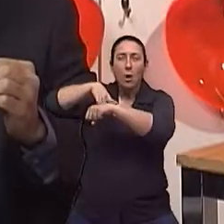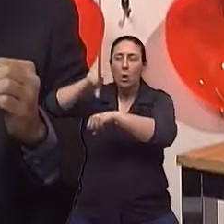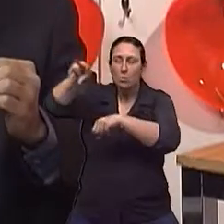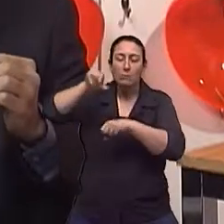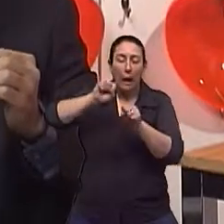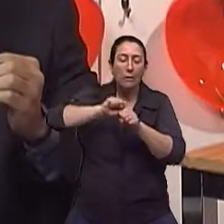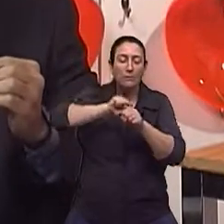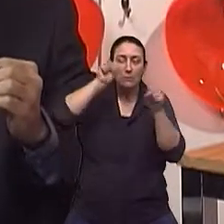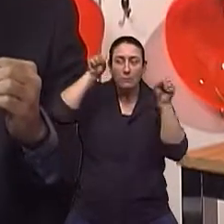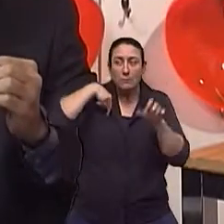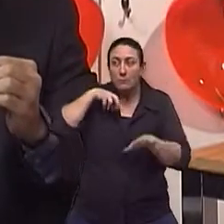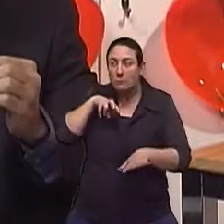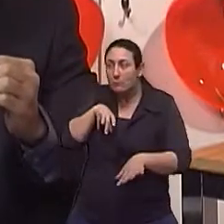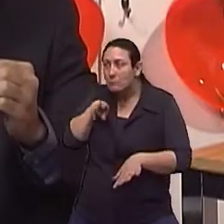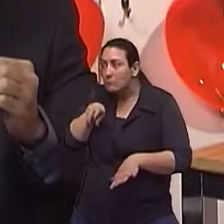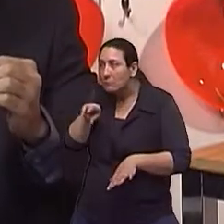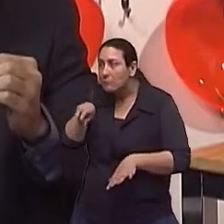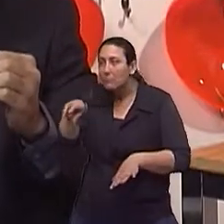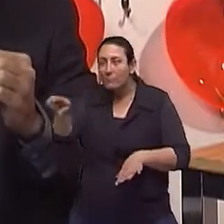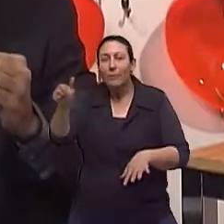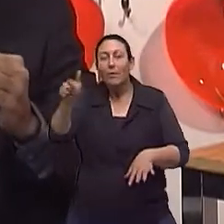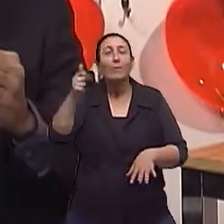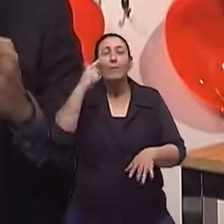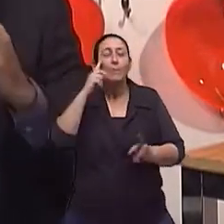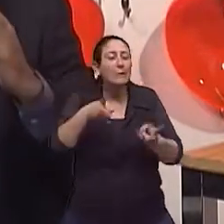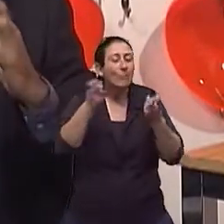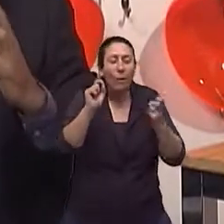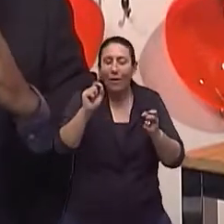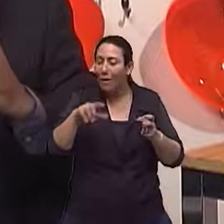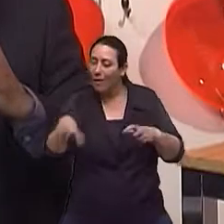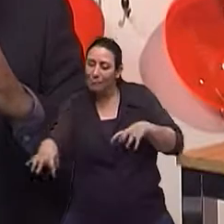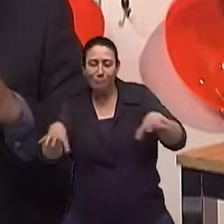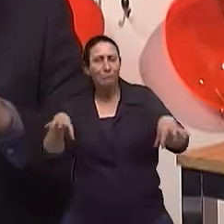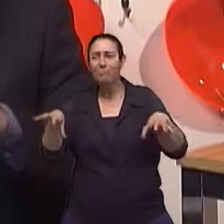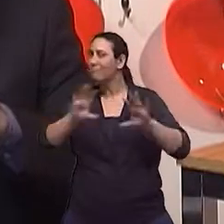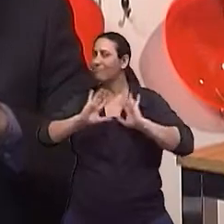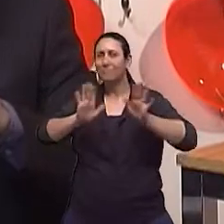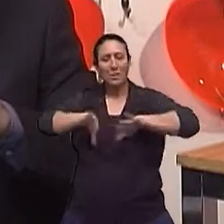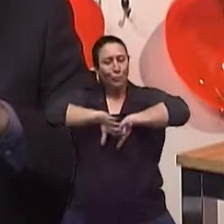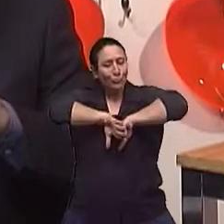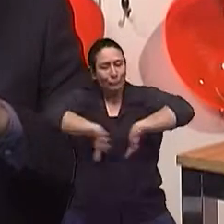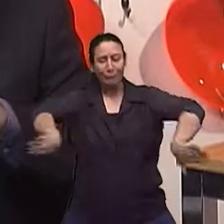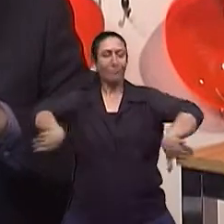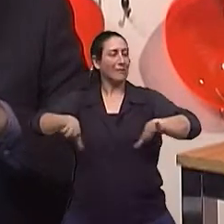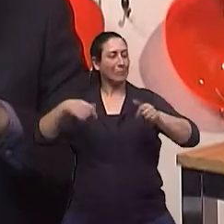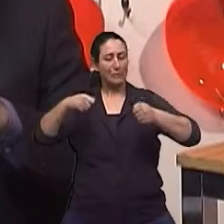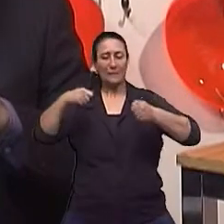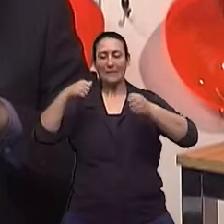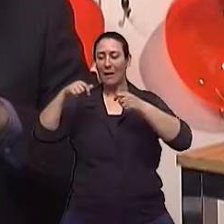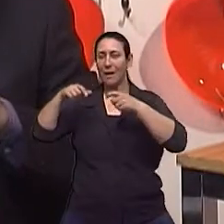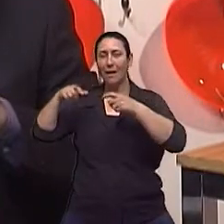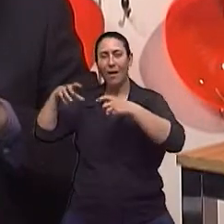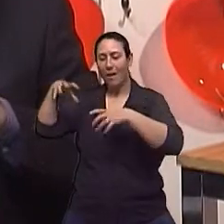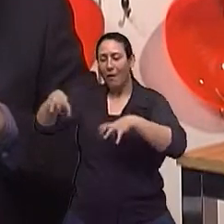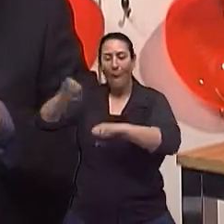caminho, enxergar, para não tropeçar no objeto que ele não se deu conta que está no meio do... Então, tudo isso somado, diminui